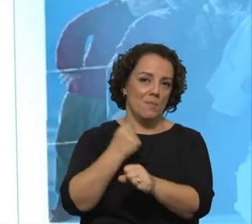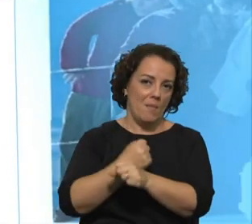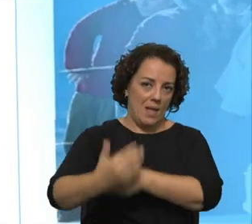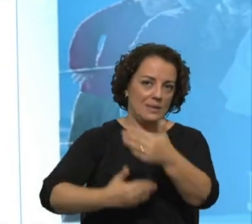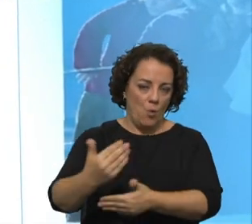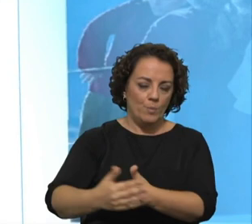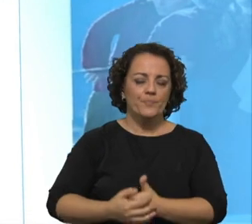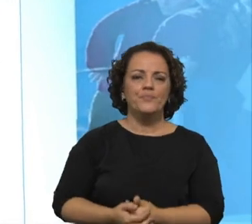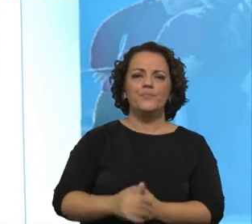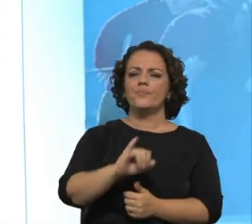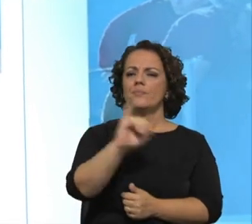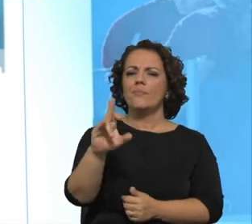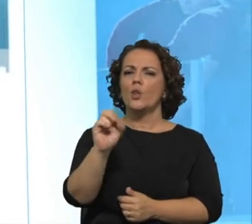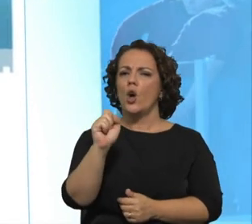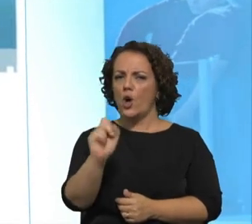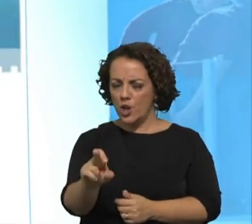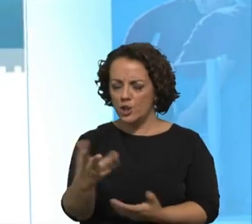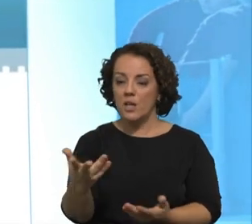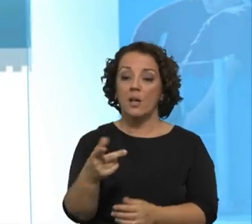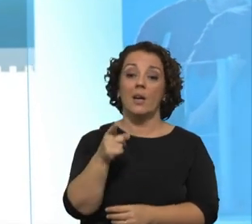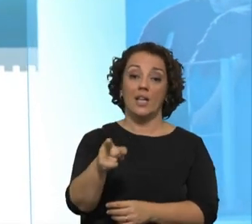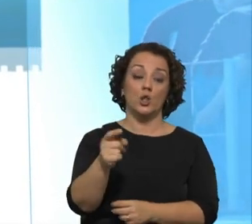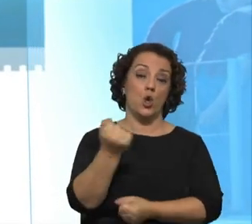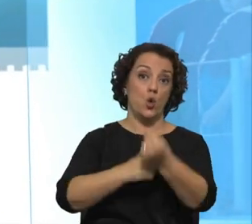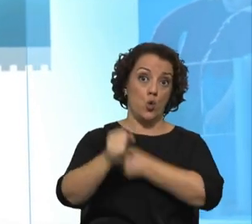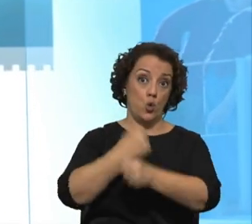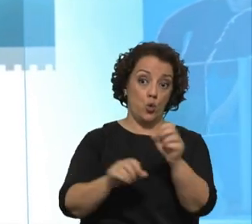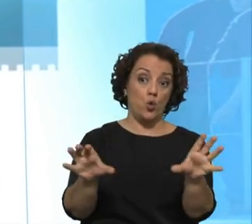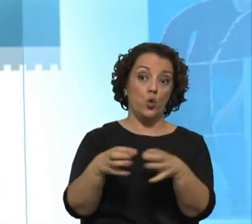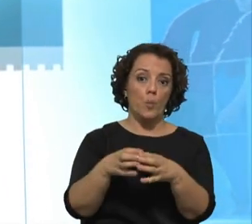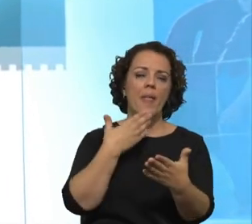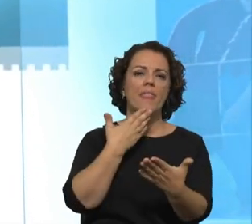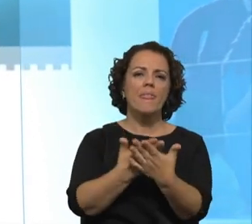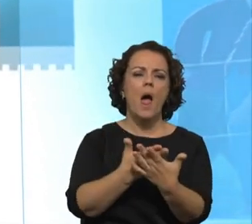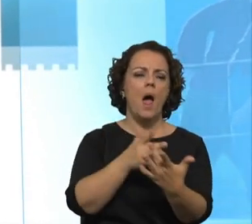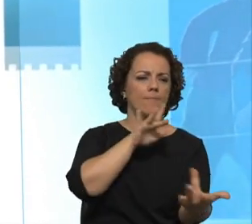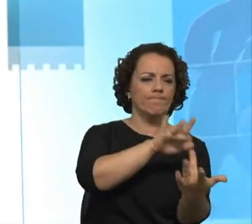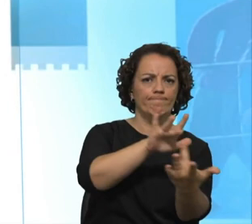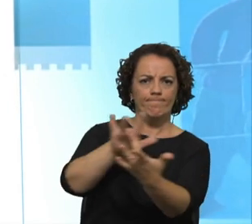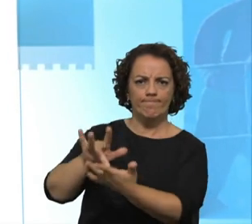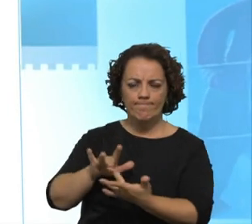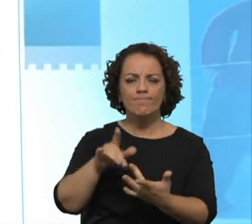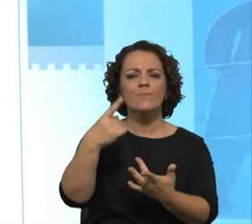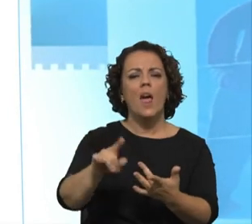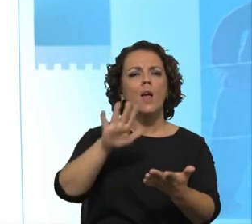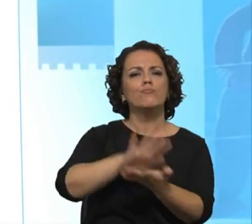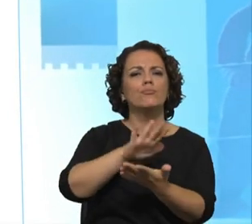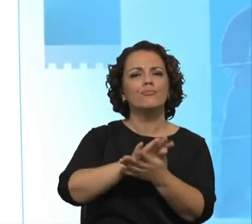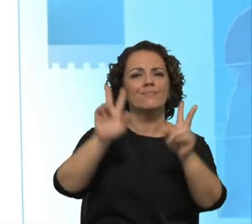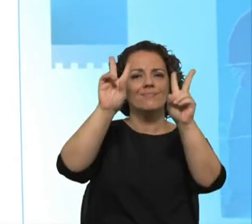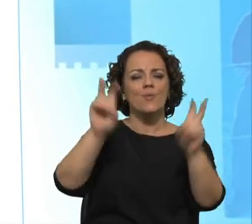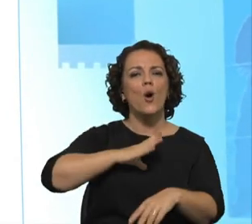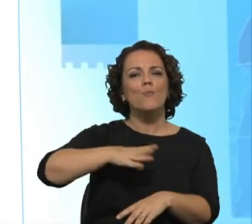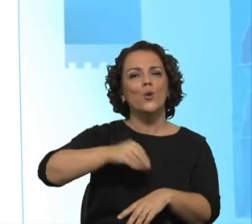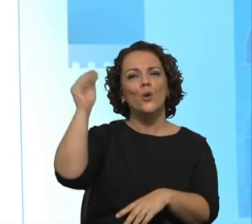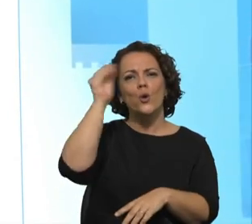é um meio de comunicação e que liga também estes grupos de base, é a vossa publicação, o Mundo Rural, que o